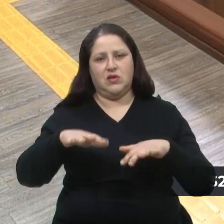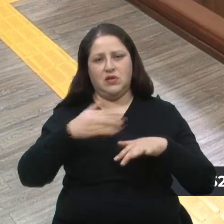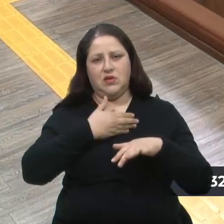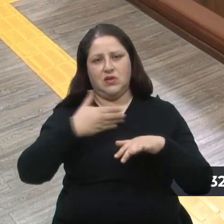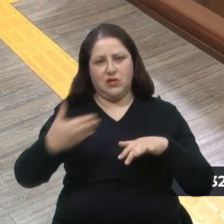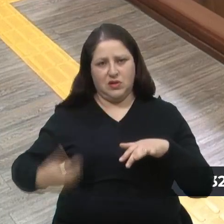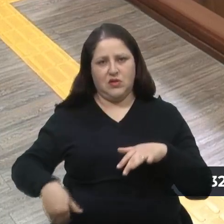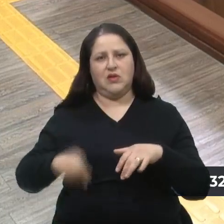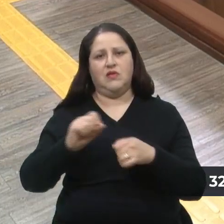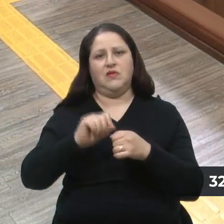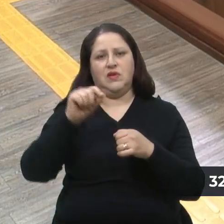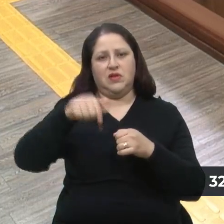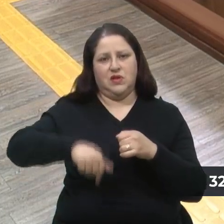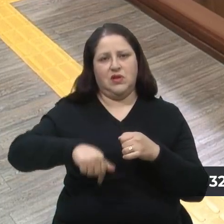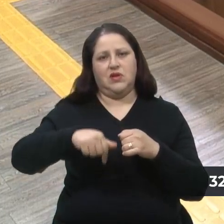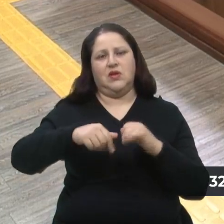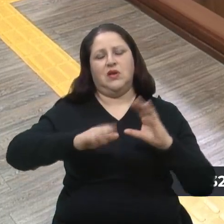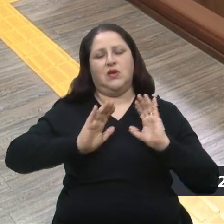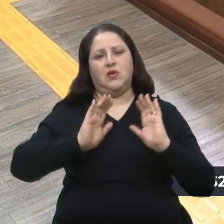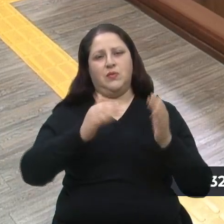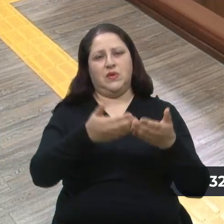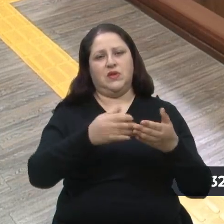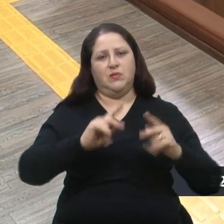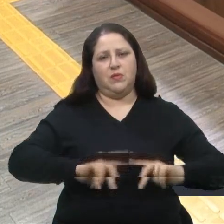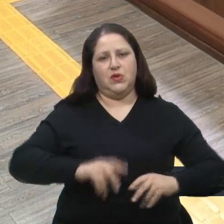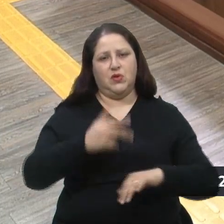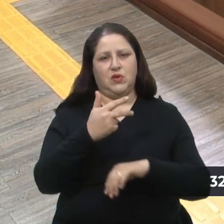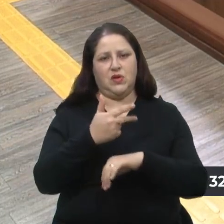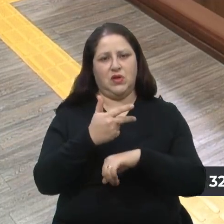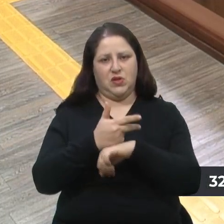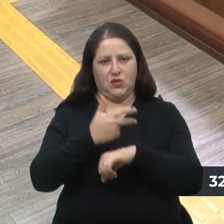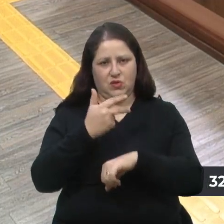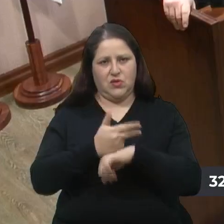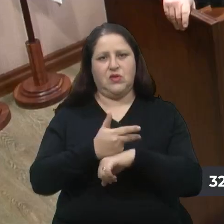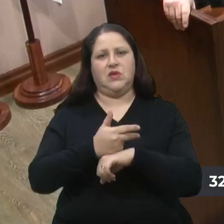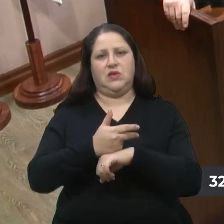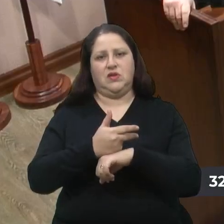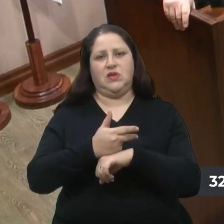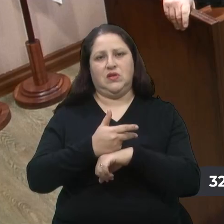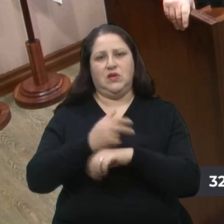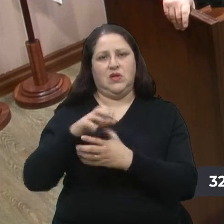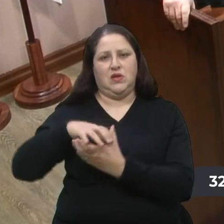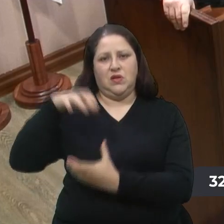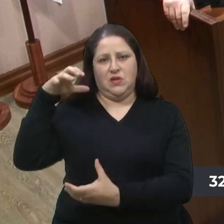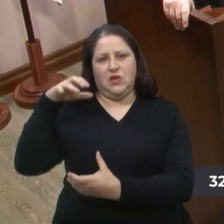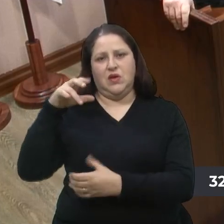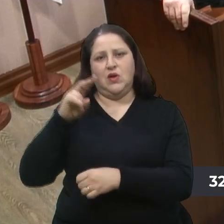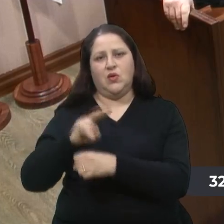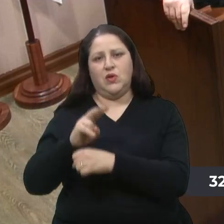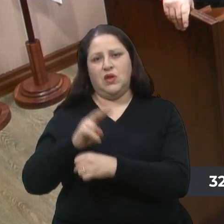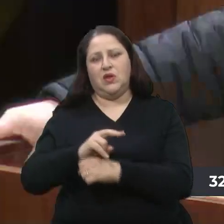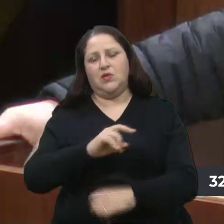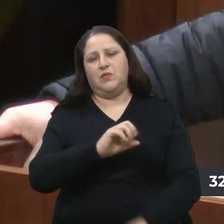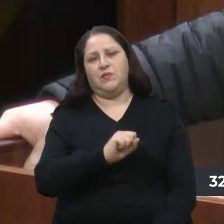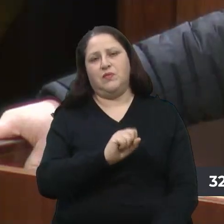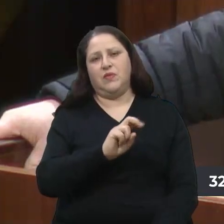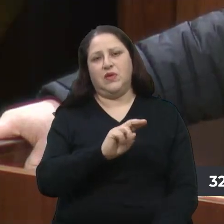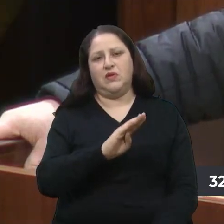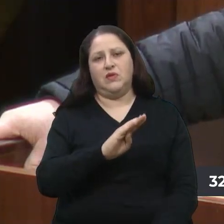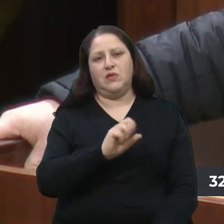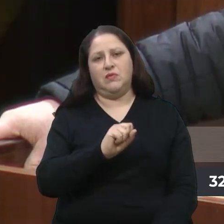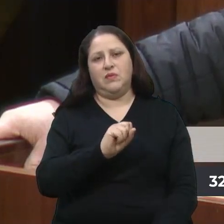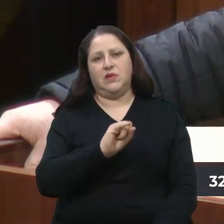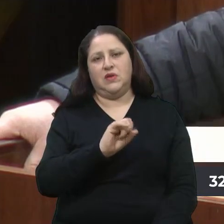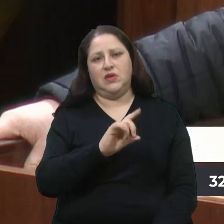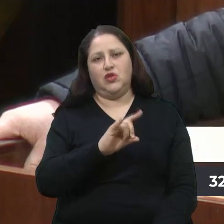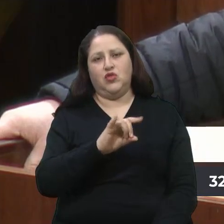promover através da Comissão do Idoso, uma audiência pública que trata sobre o cuidado subsidiado. É uma iniciativa